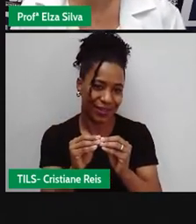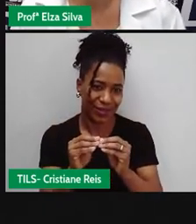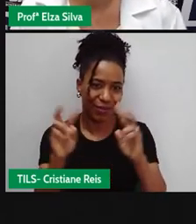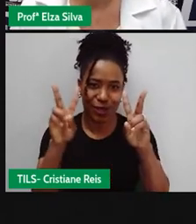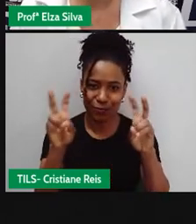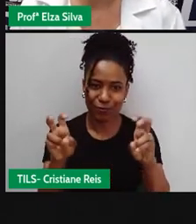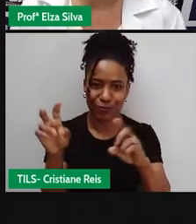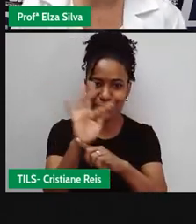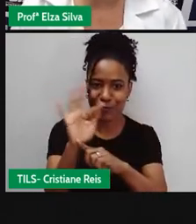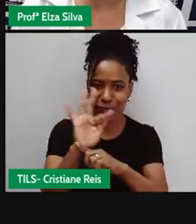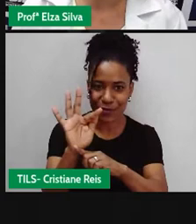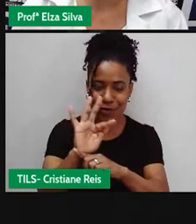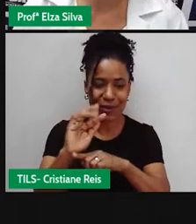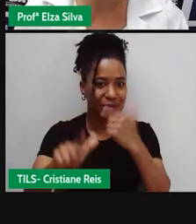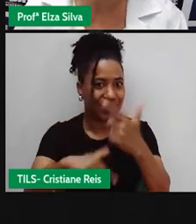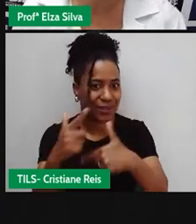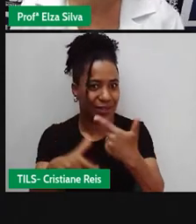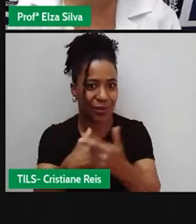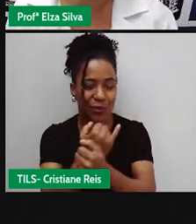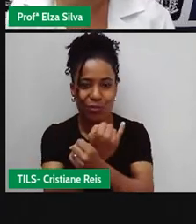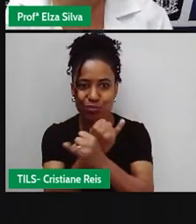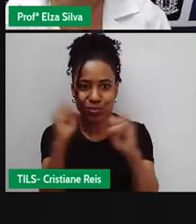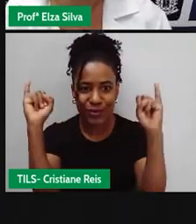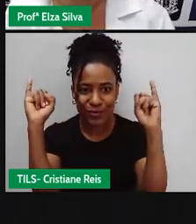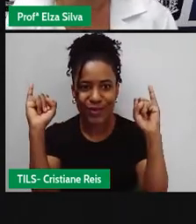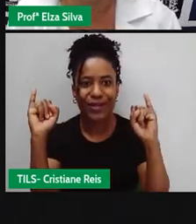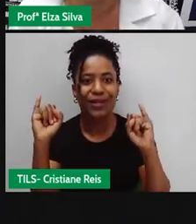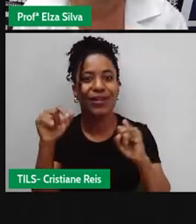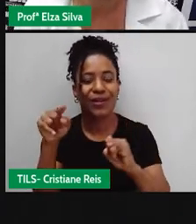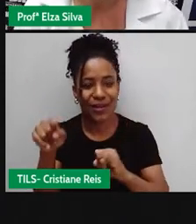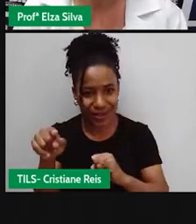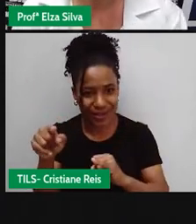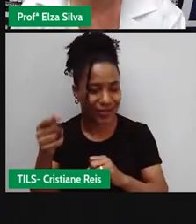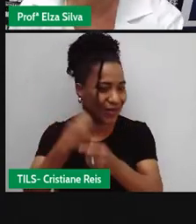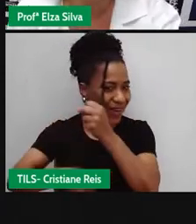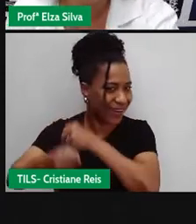Impossível Efeito Fulor Que foi lançado em 2018